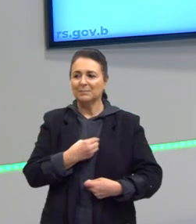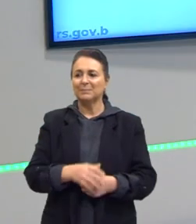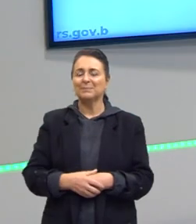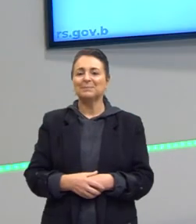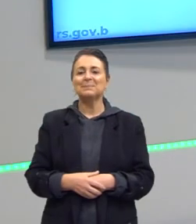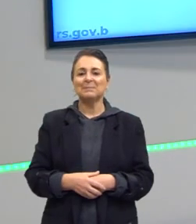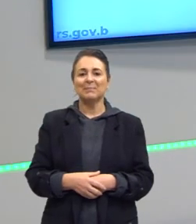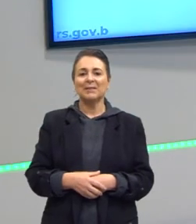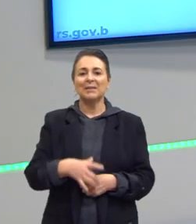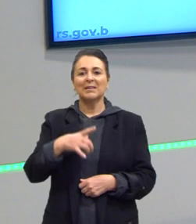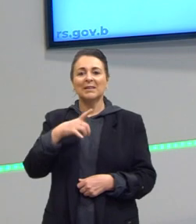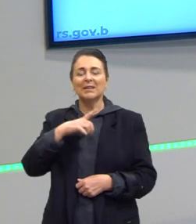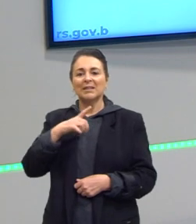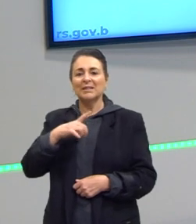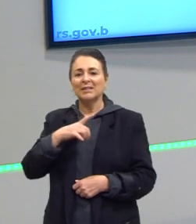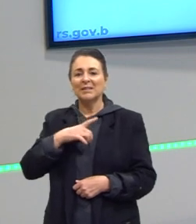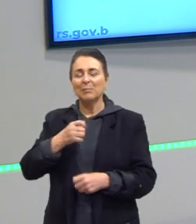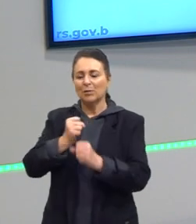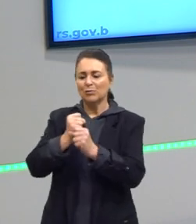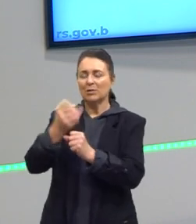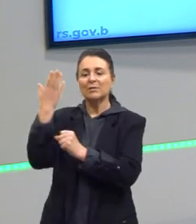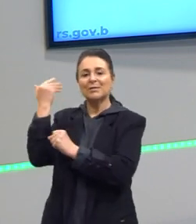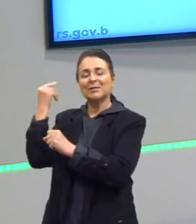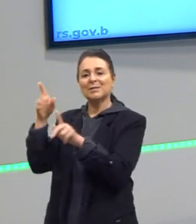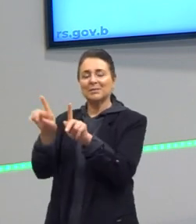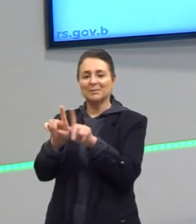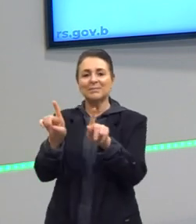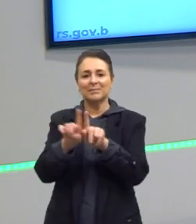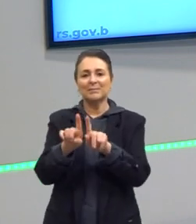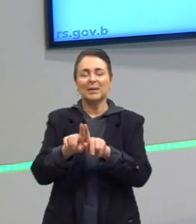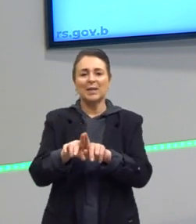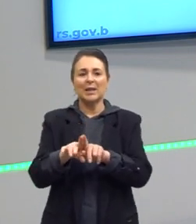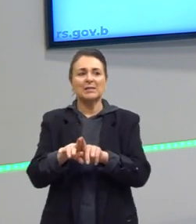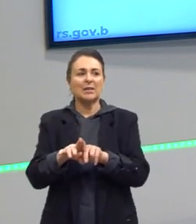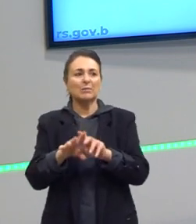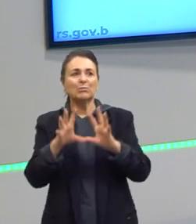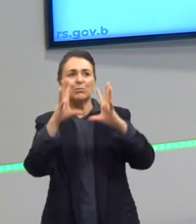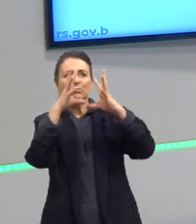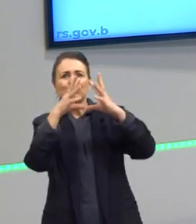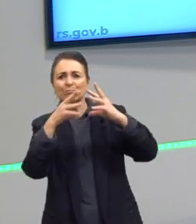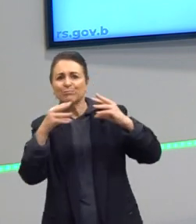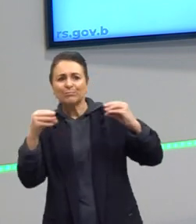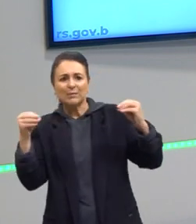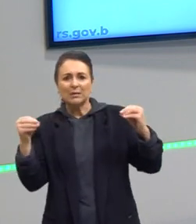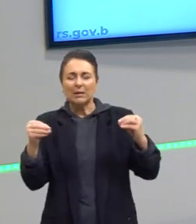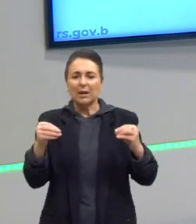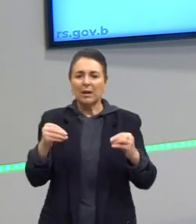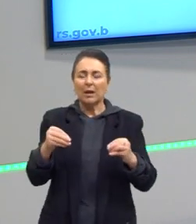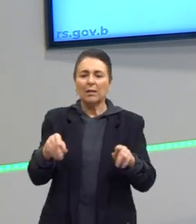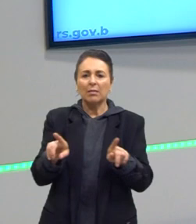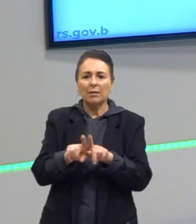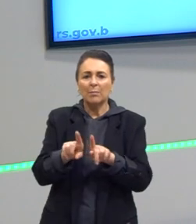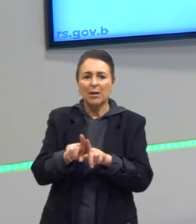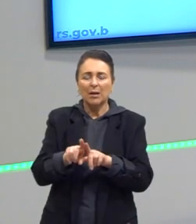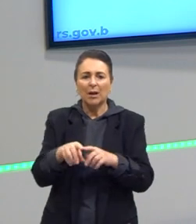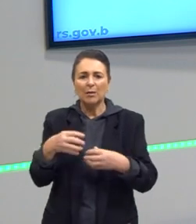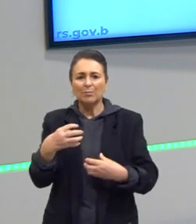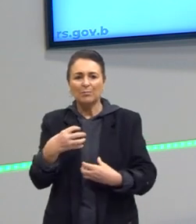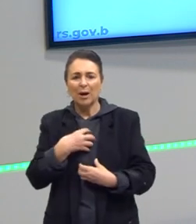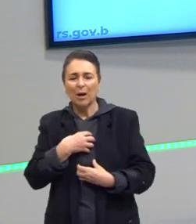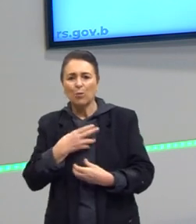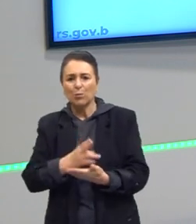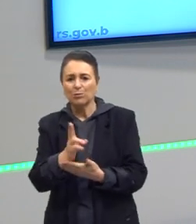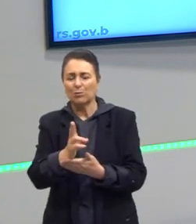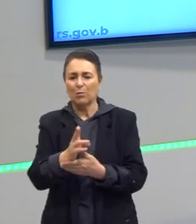melhores do que anos anteriores. Então, esse esgotamento é mais um motivo para que não tenha desigualdade.